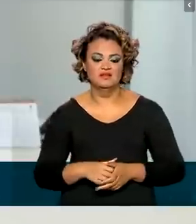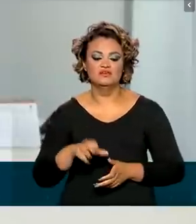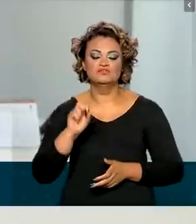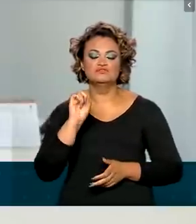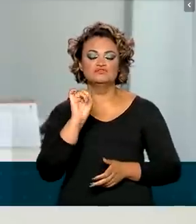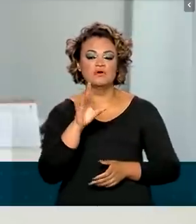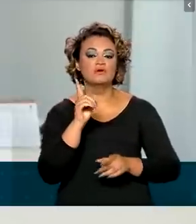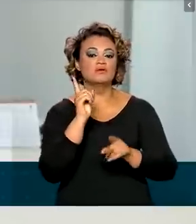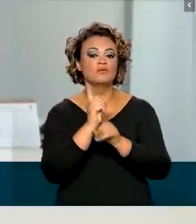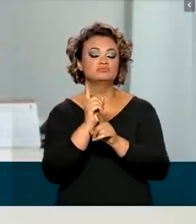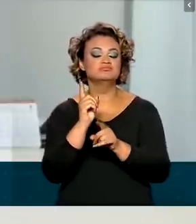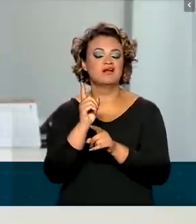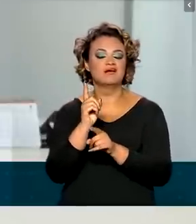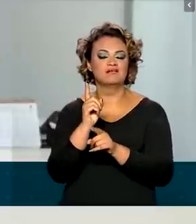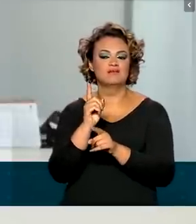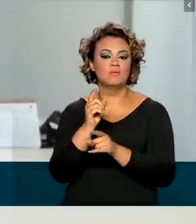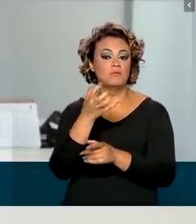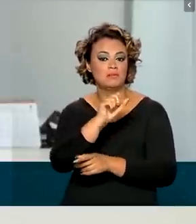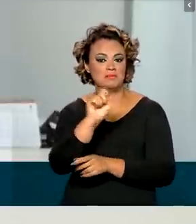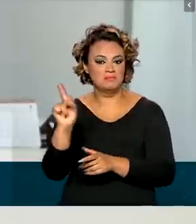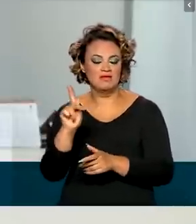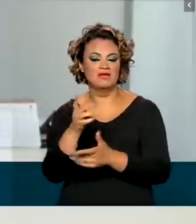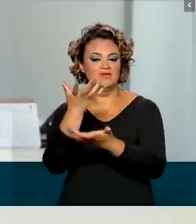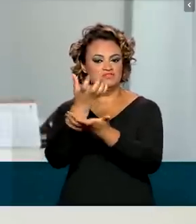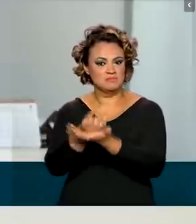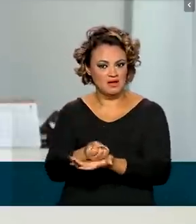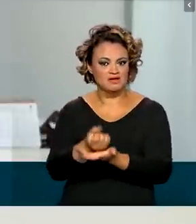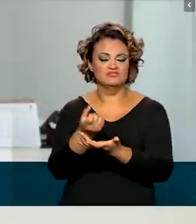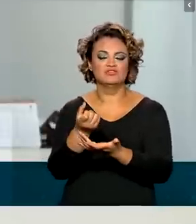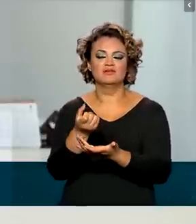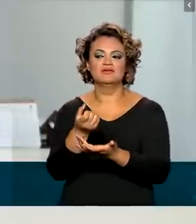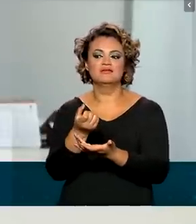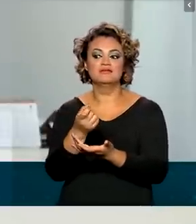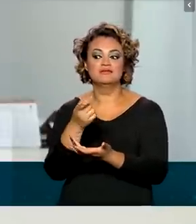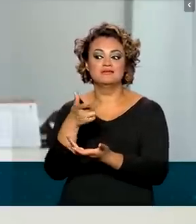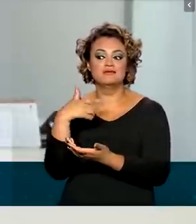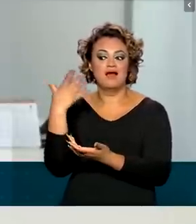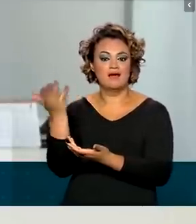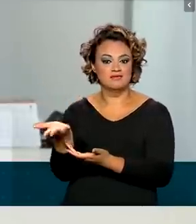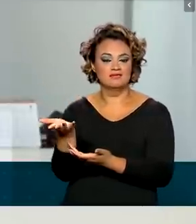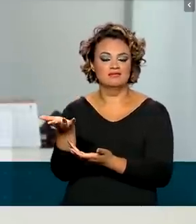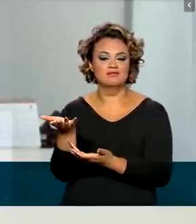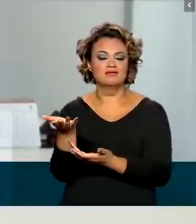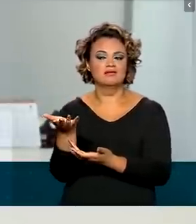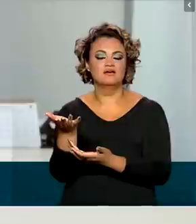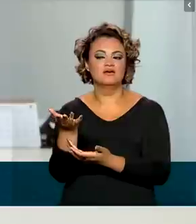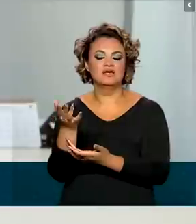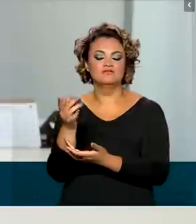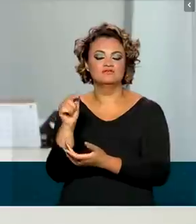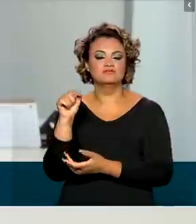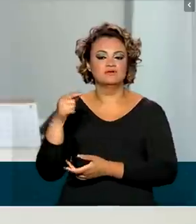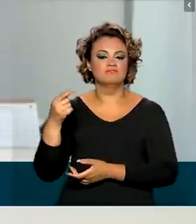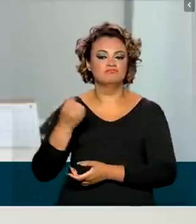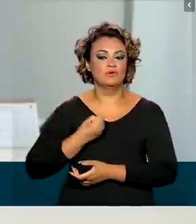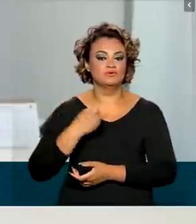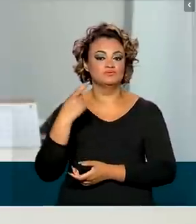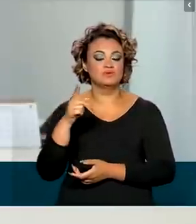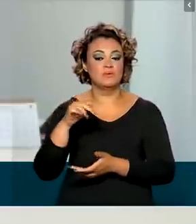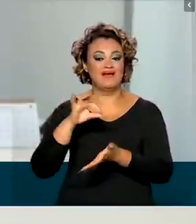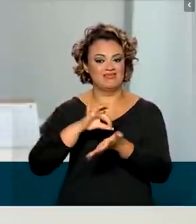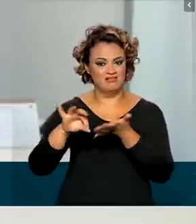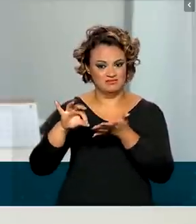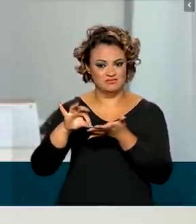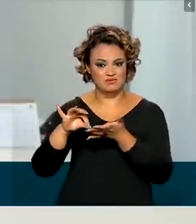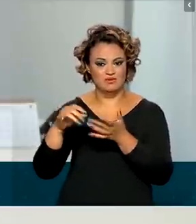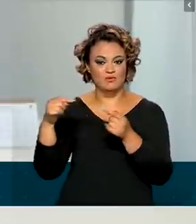carteira de trabalho digital e vai fazer a baixa. Uma vez baixado esse aplicativo, ele vai logar com o seu cadastro